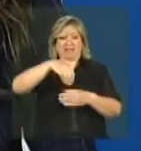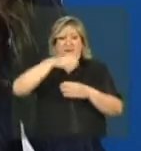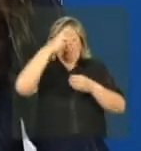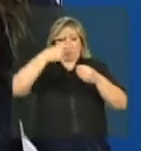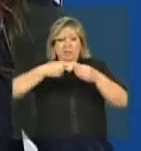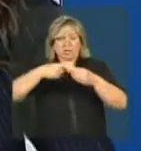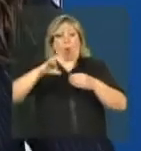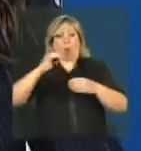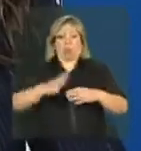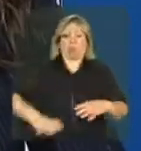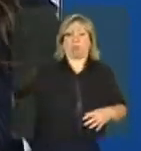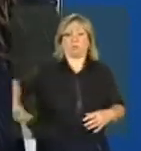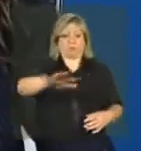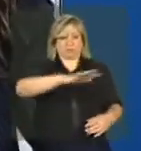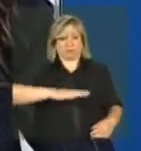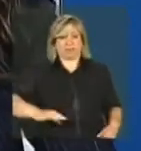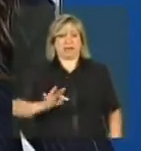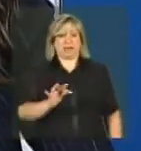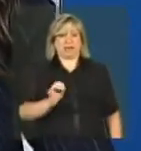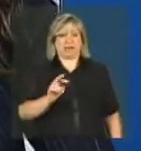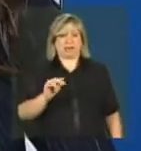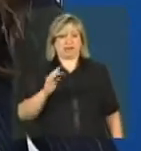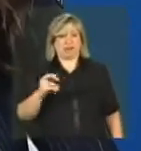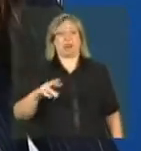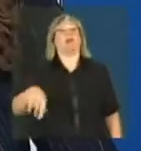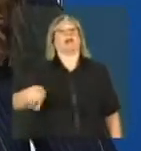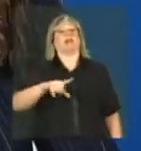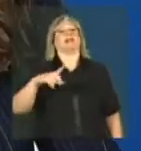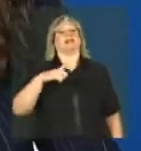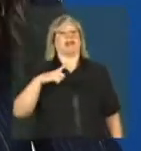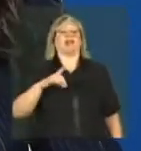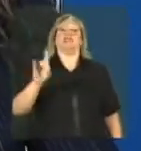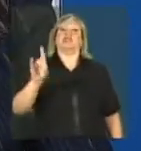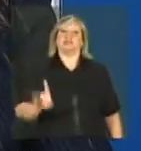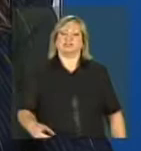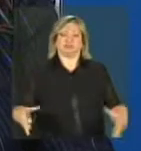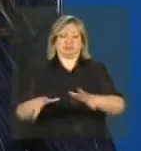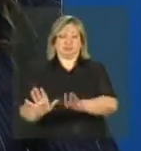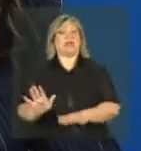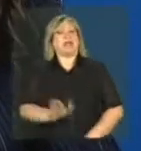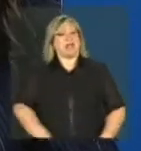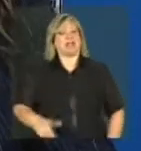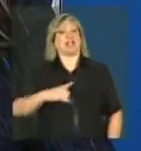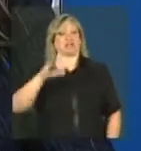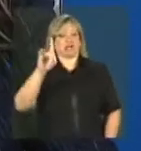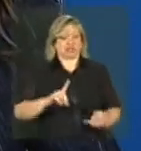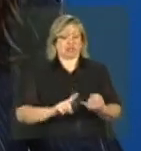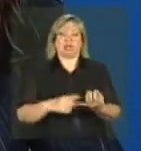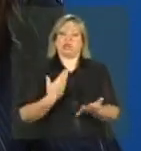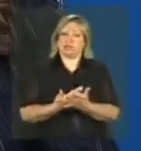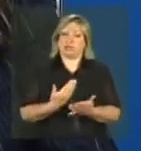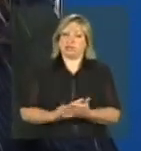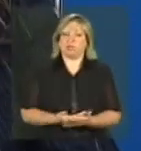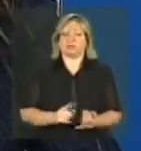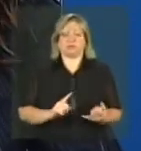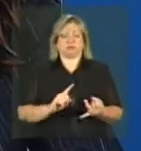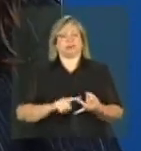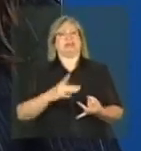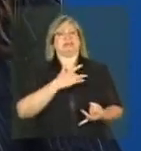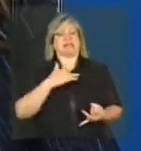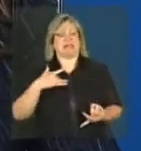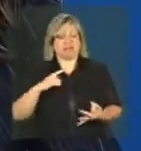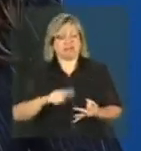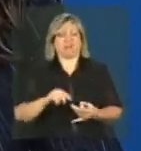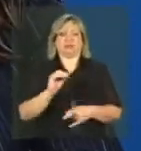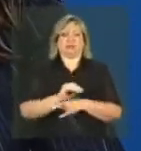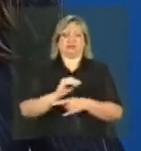no território, elas são garantidoras de direitos, corretos, correto? Então, a criança tem o direito à educação, tem direito à saúde, tem direito à assistência,